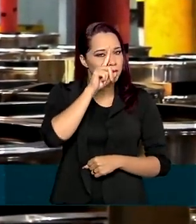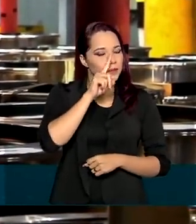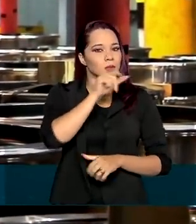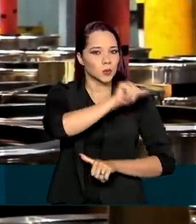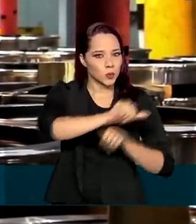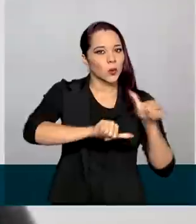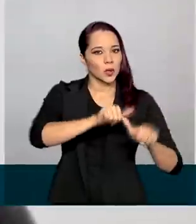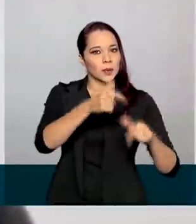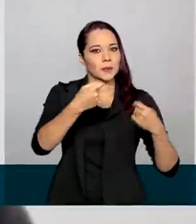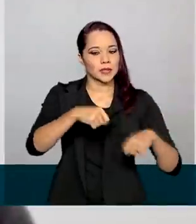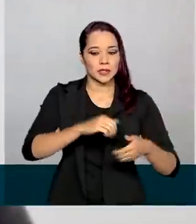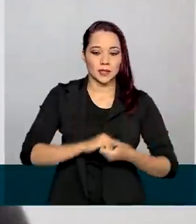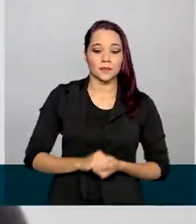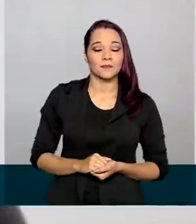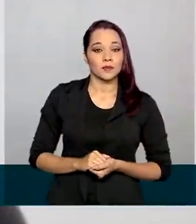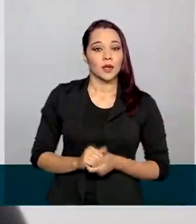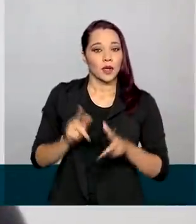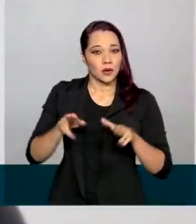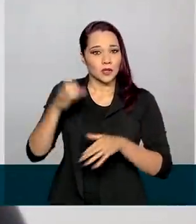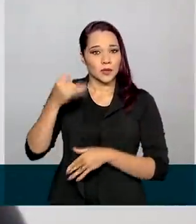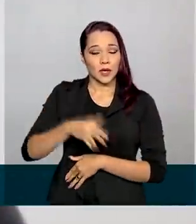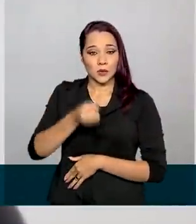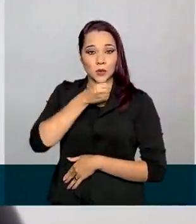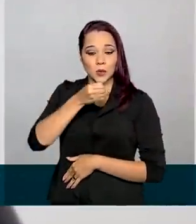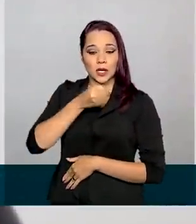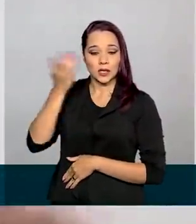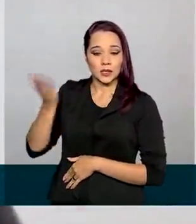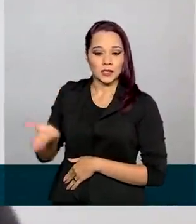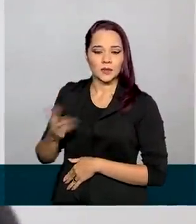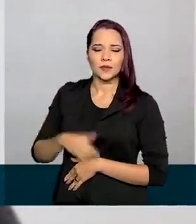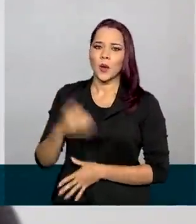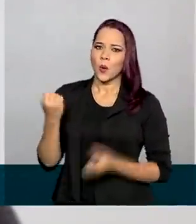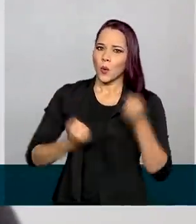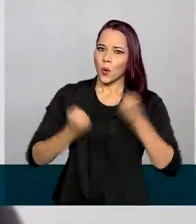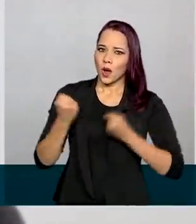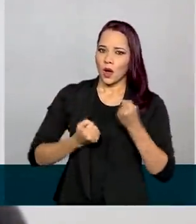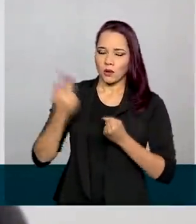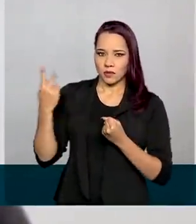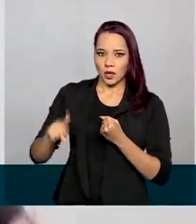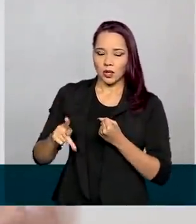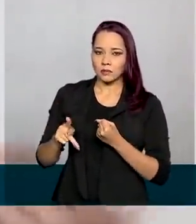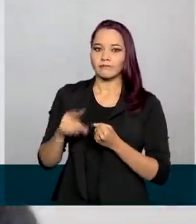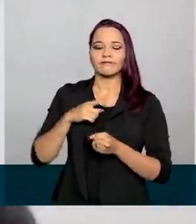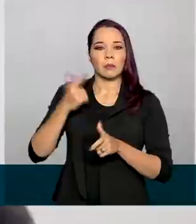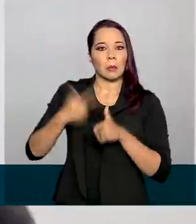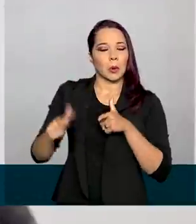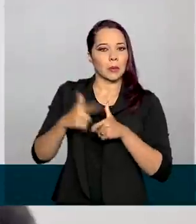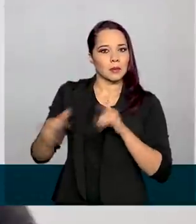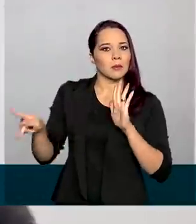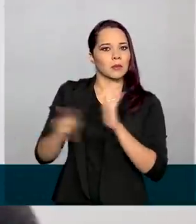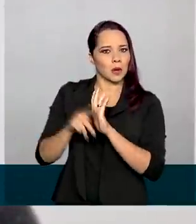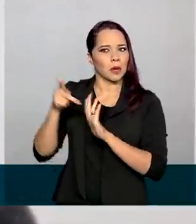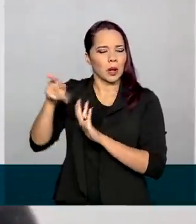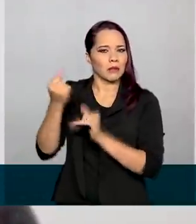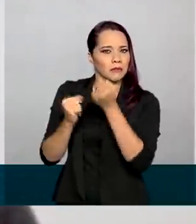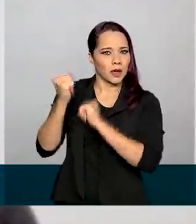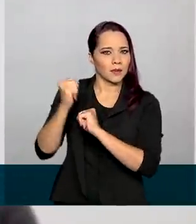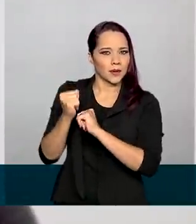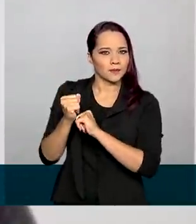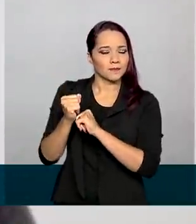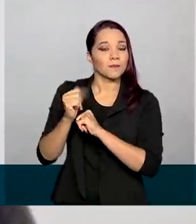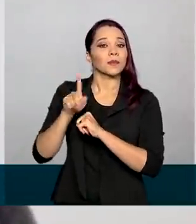o consumidor. Foi o caso desse jornalista. O veículo dele veio com defeito de fábrica e ele foi